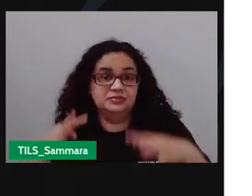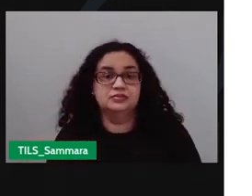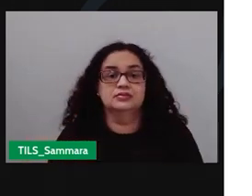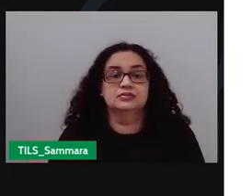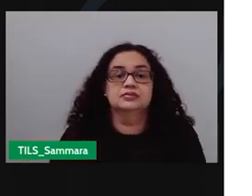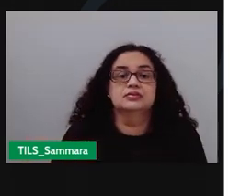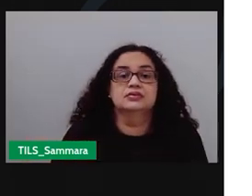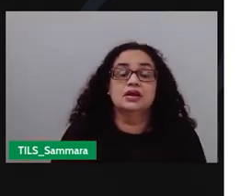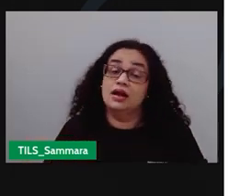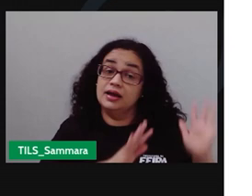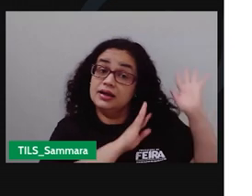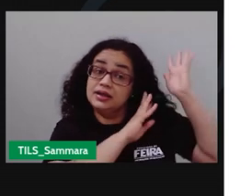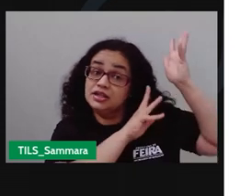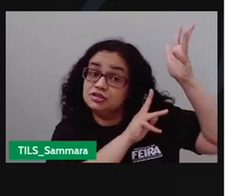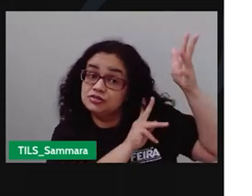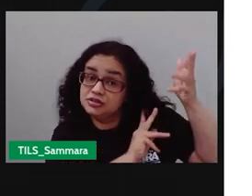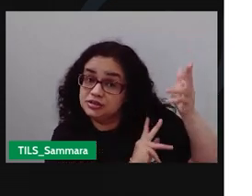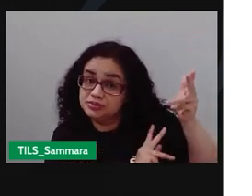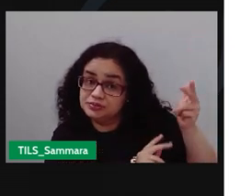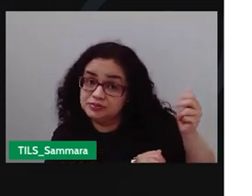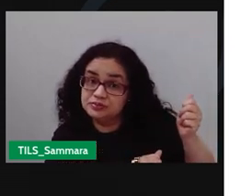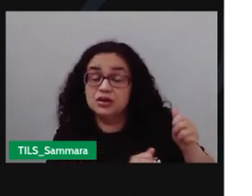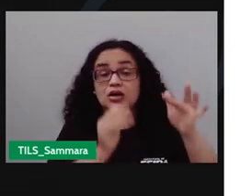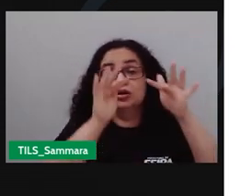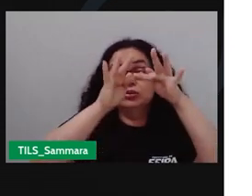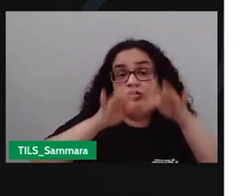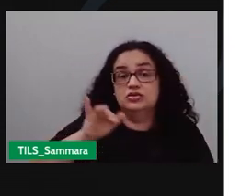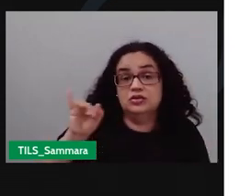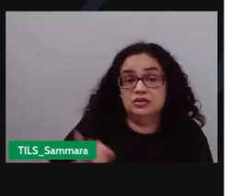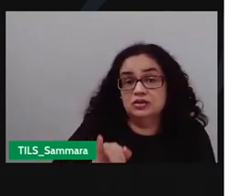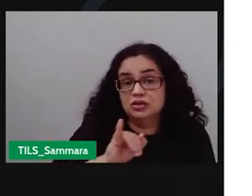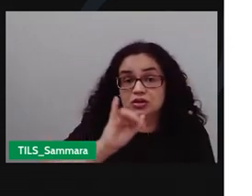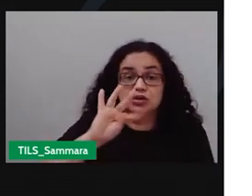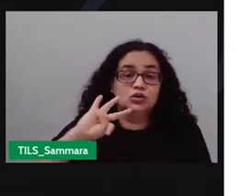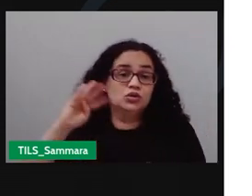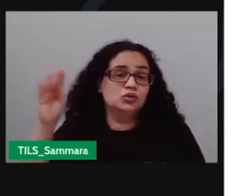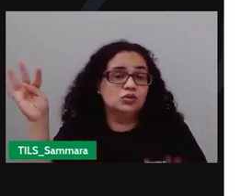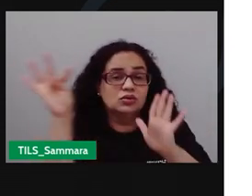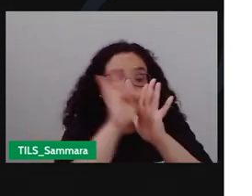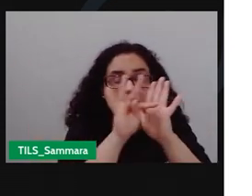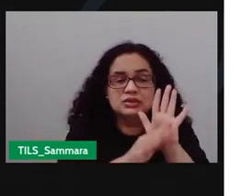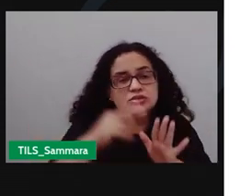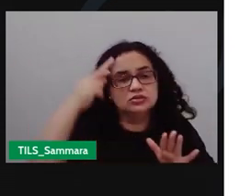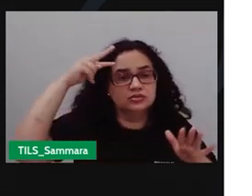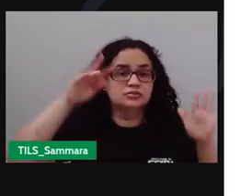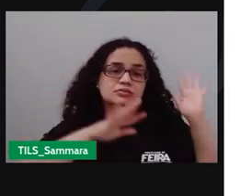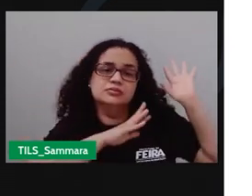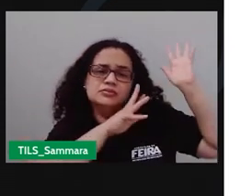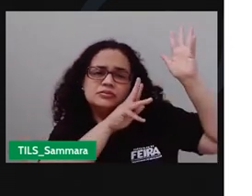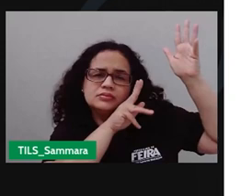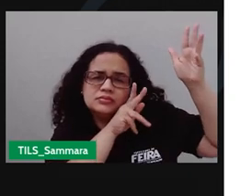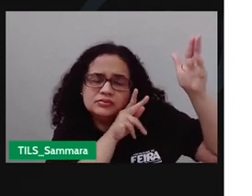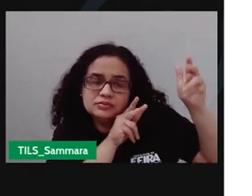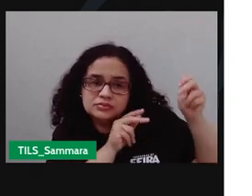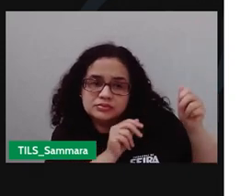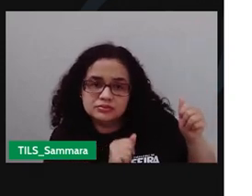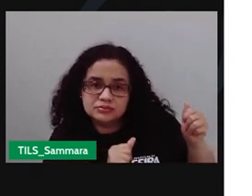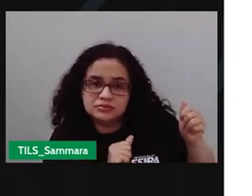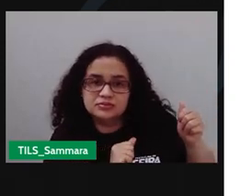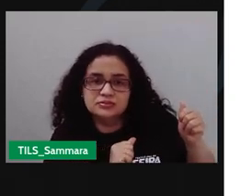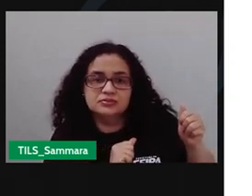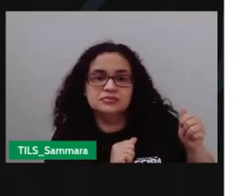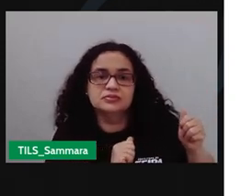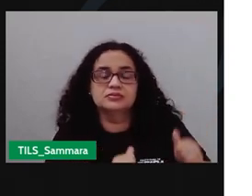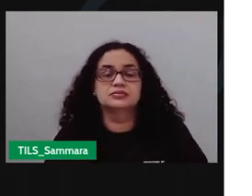Revisão Por fim, é fundamental que todo o texto seja realizado para identificar possíveis erros de escrita.